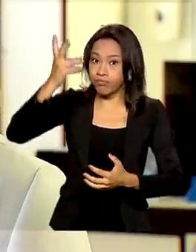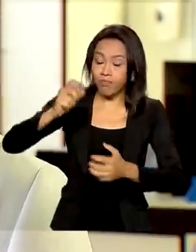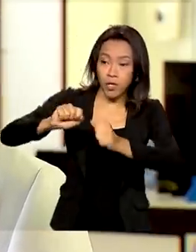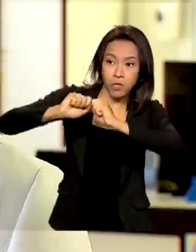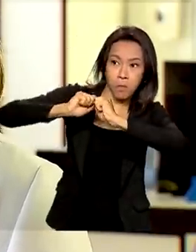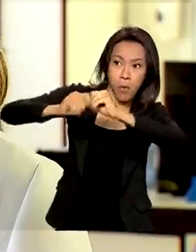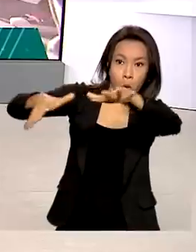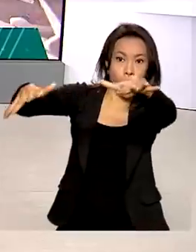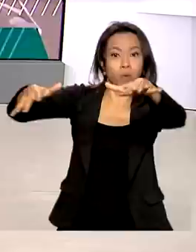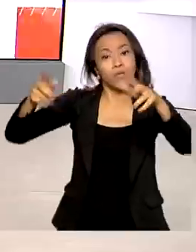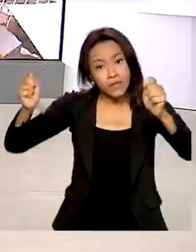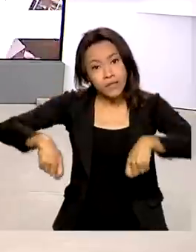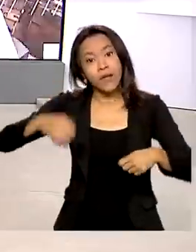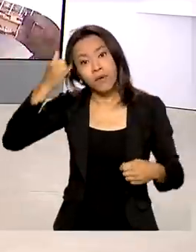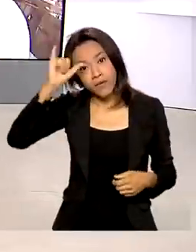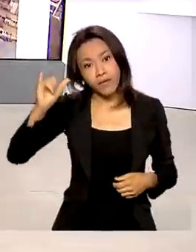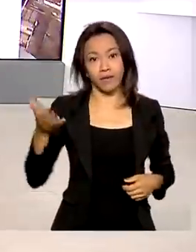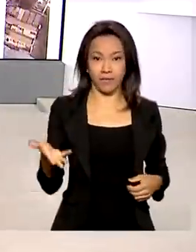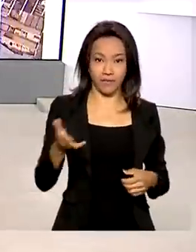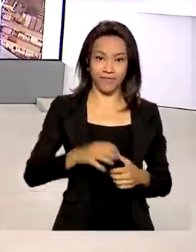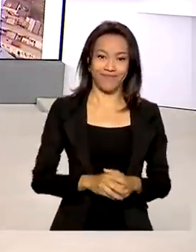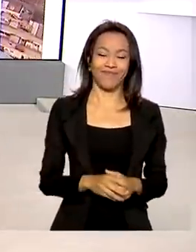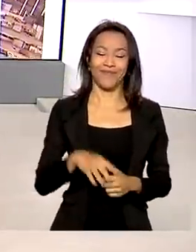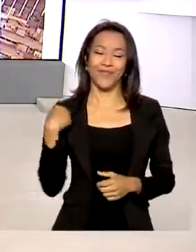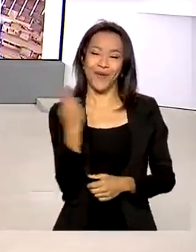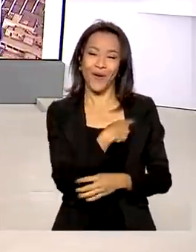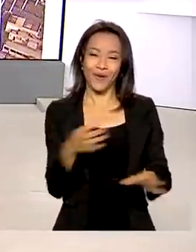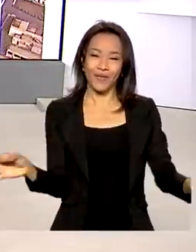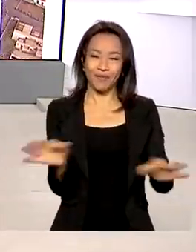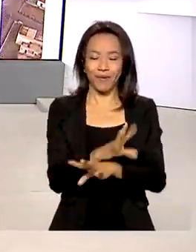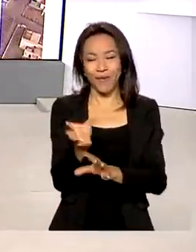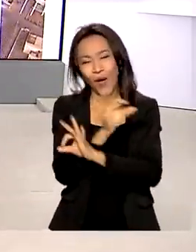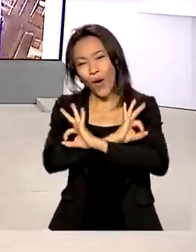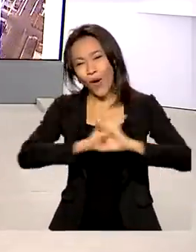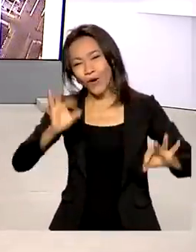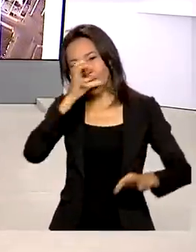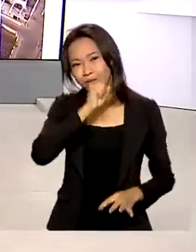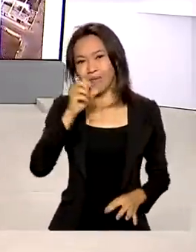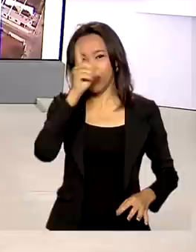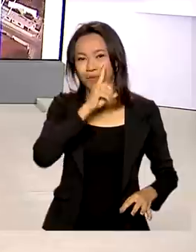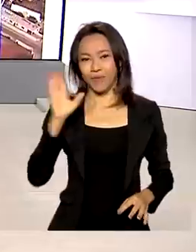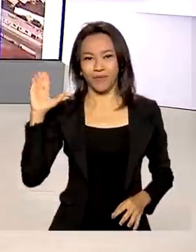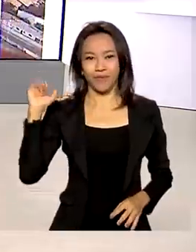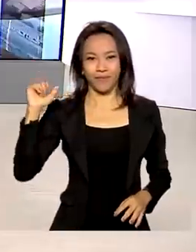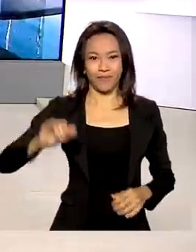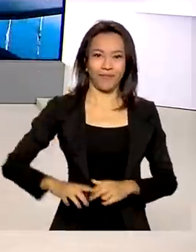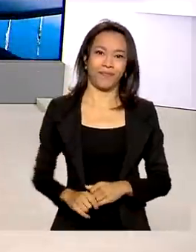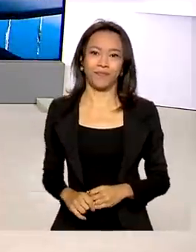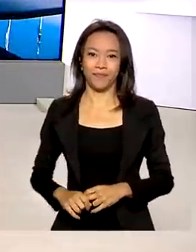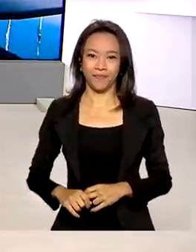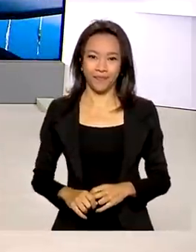prevenível. A gente fica por aqui. Para você, um ótimo fim de semana. Tchau, tchau.